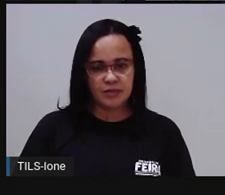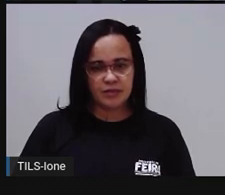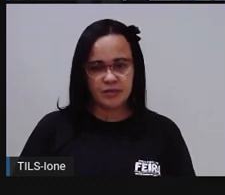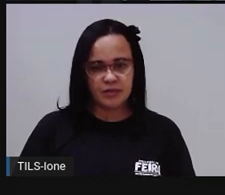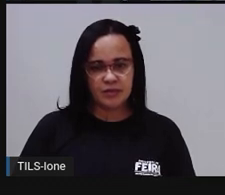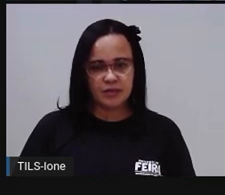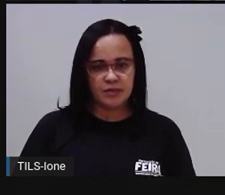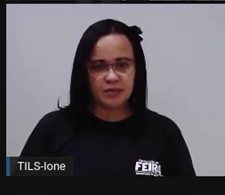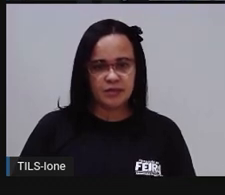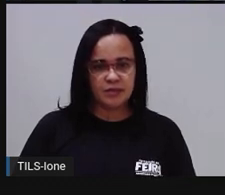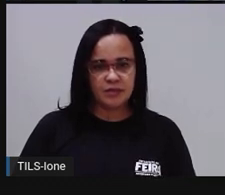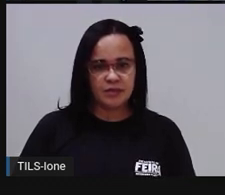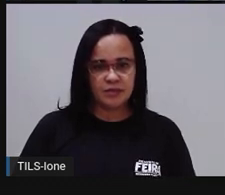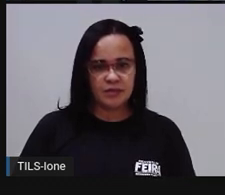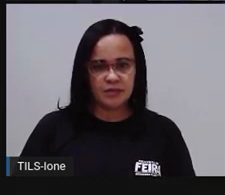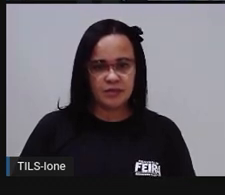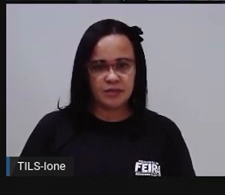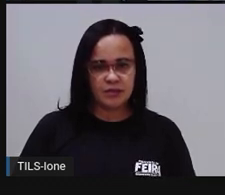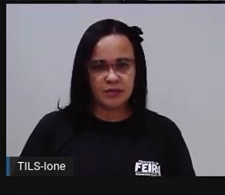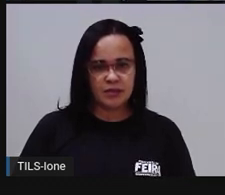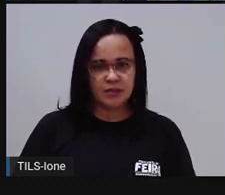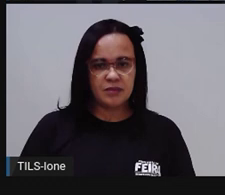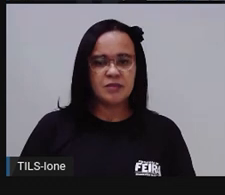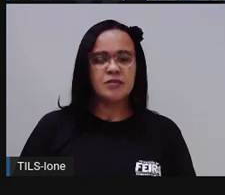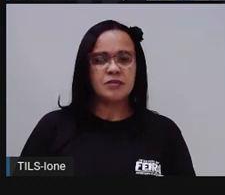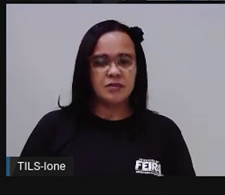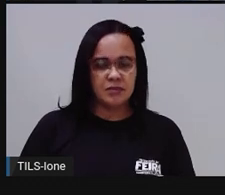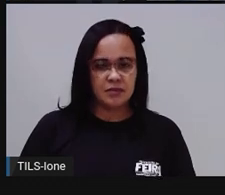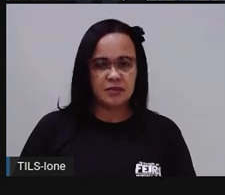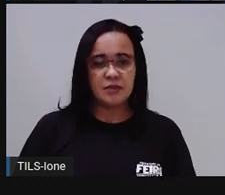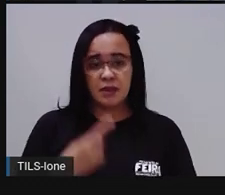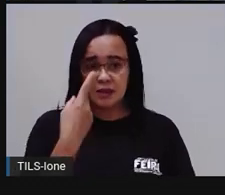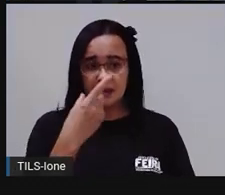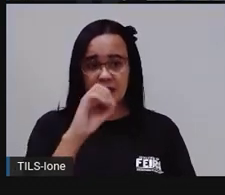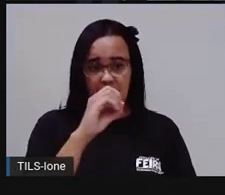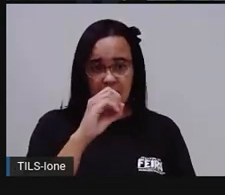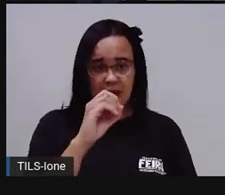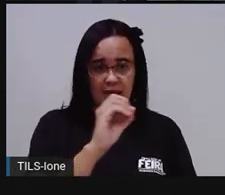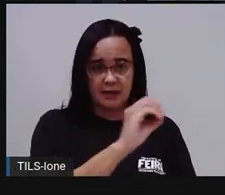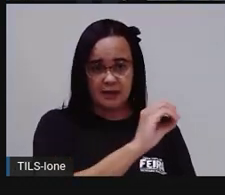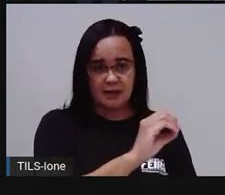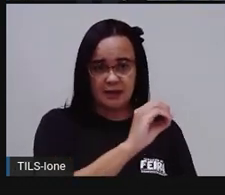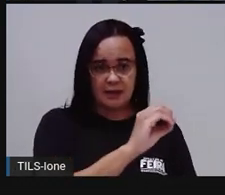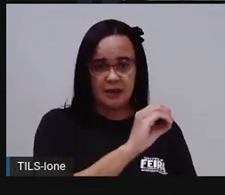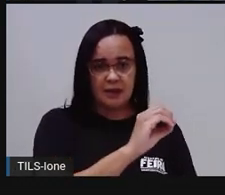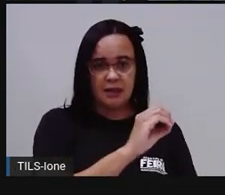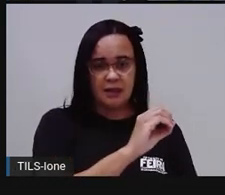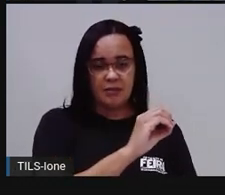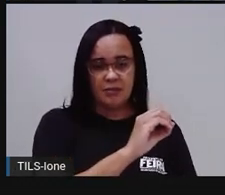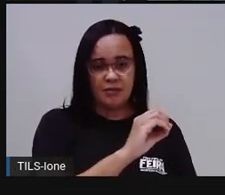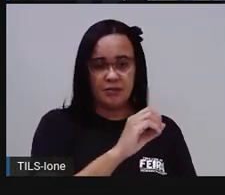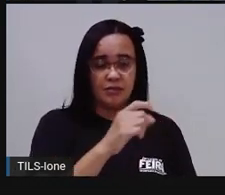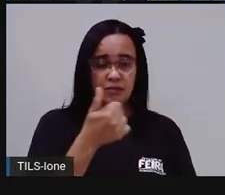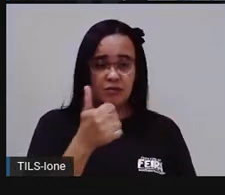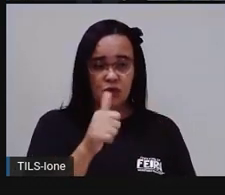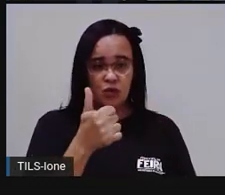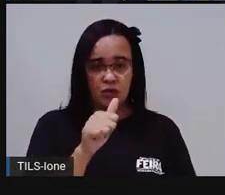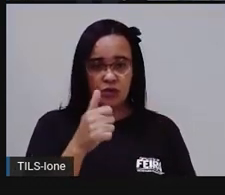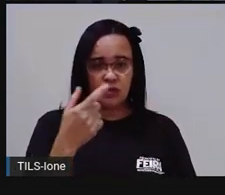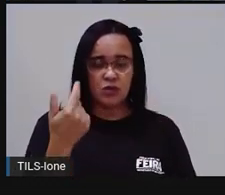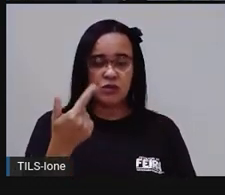Pronto, registrei o número 10. Agora, eu vou registrar o número 14, ó, 10. Depois do 10, vem o 11,